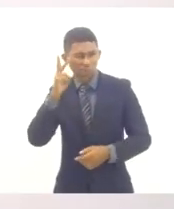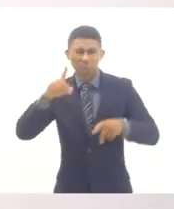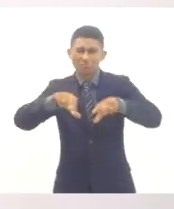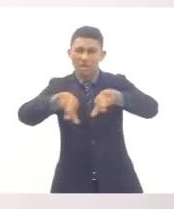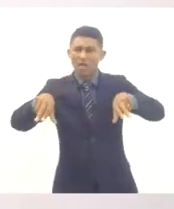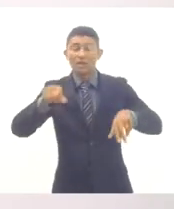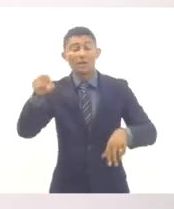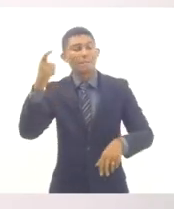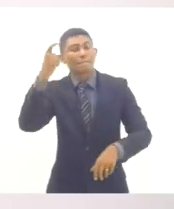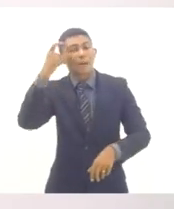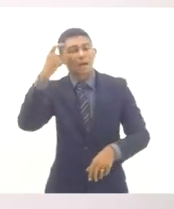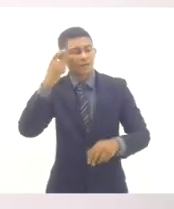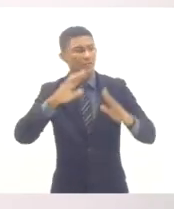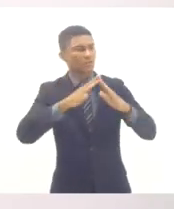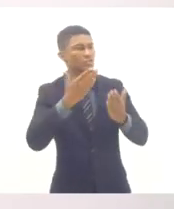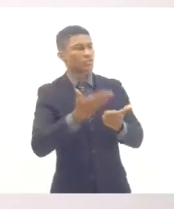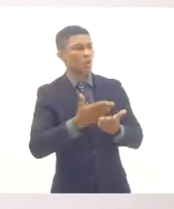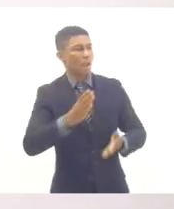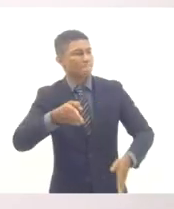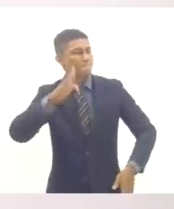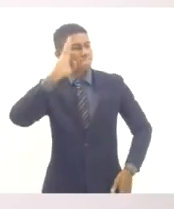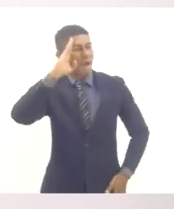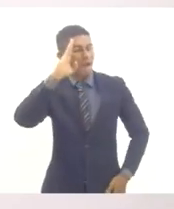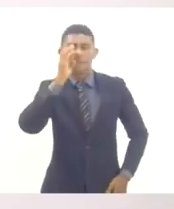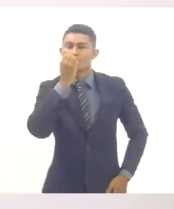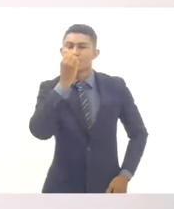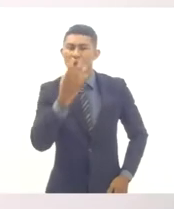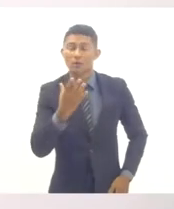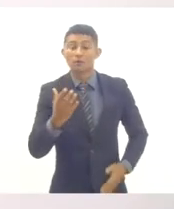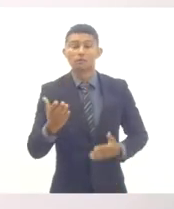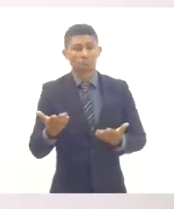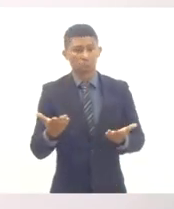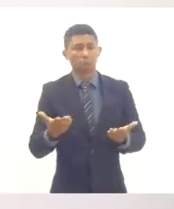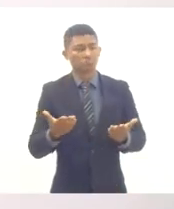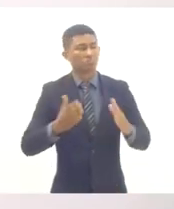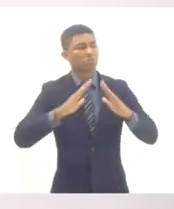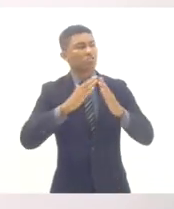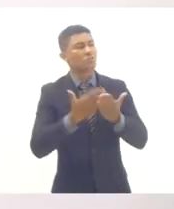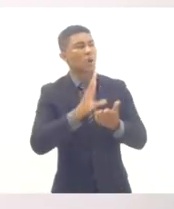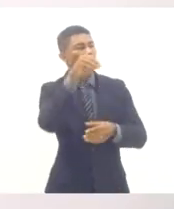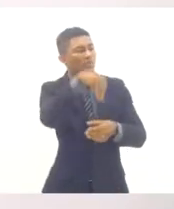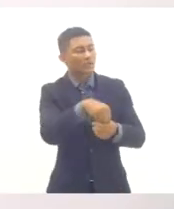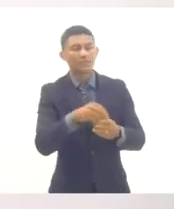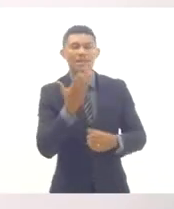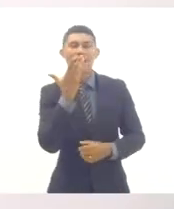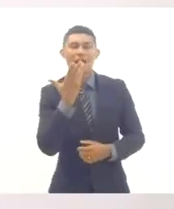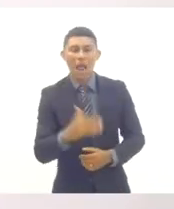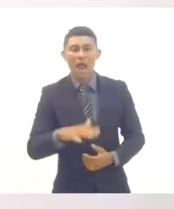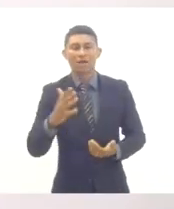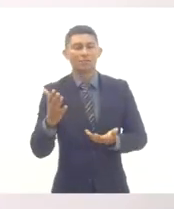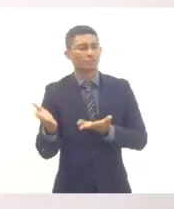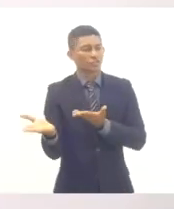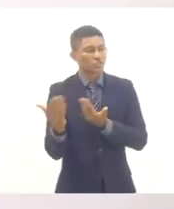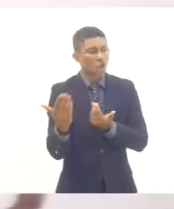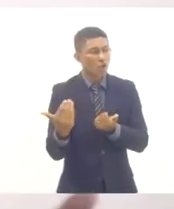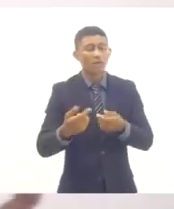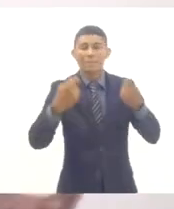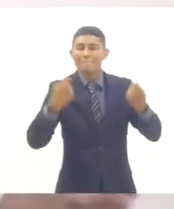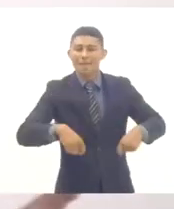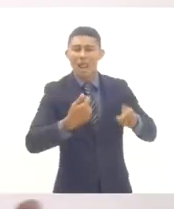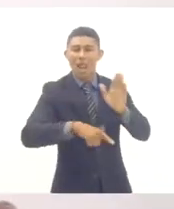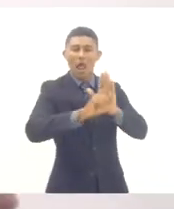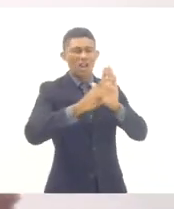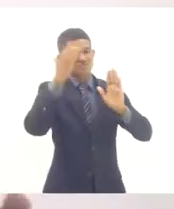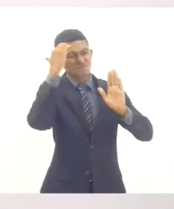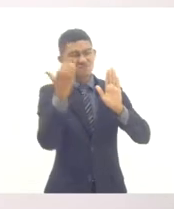a escola onde as crianças e os jovens têm que obedecer a ordem e lei, como se nós